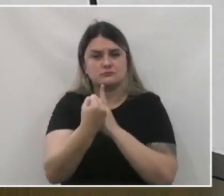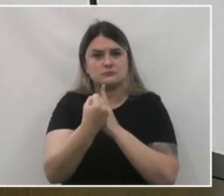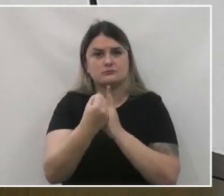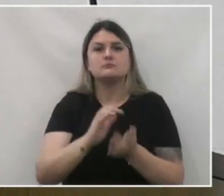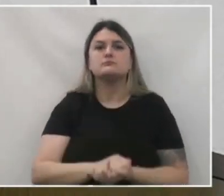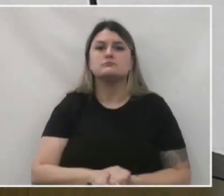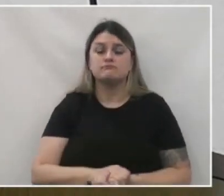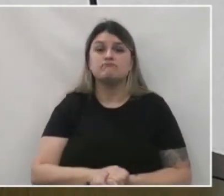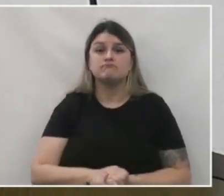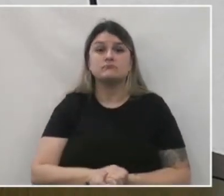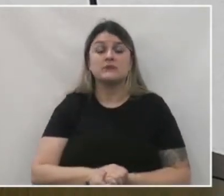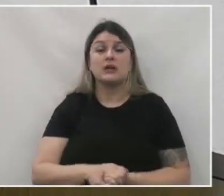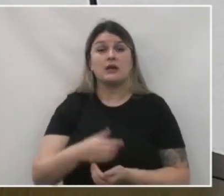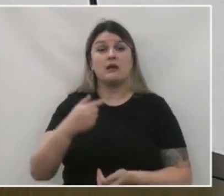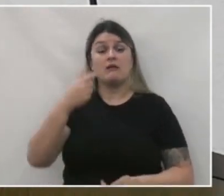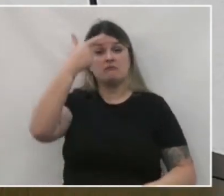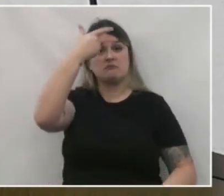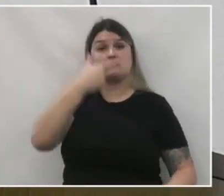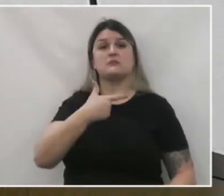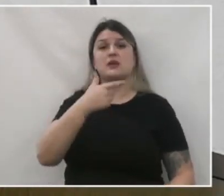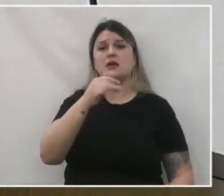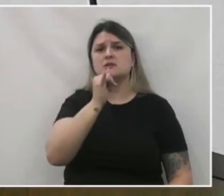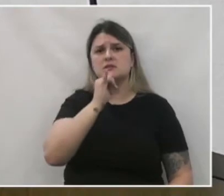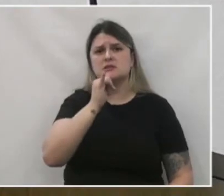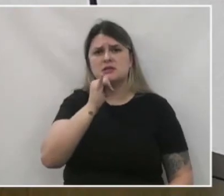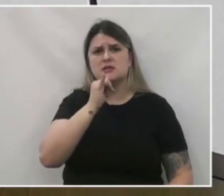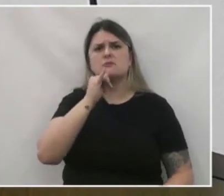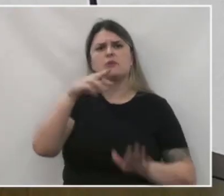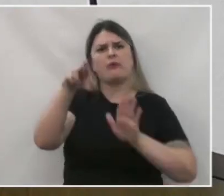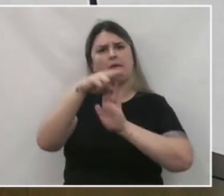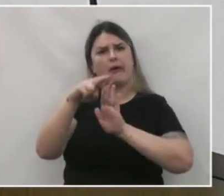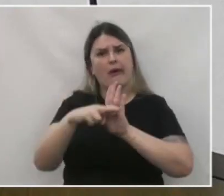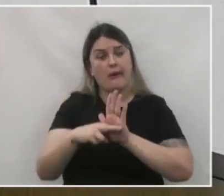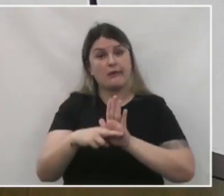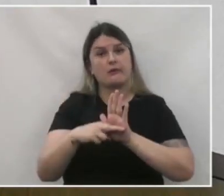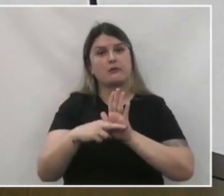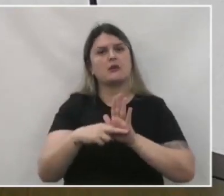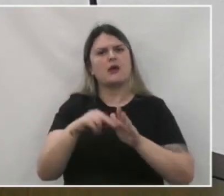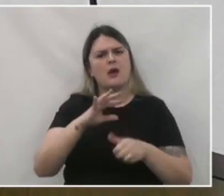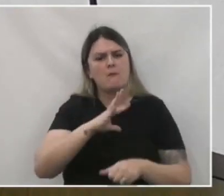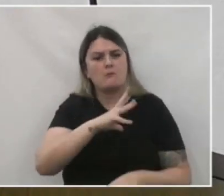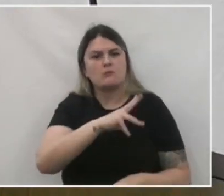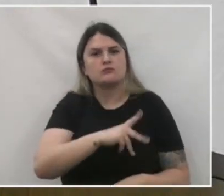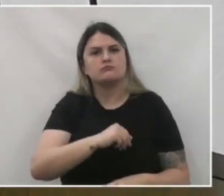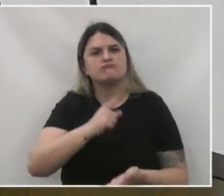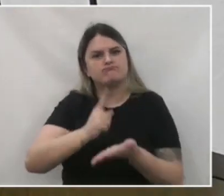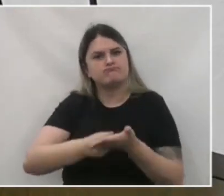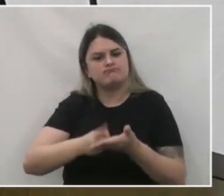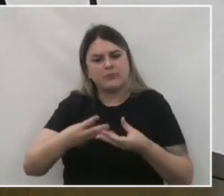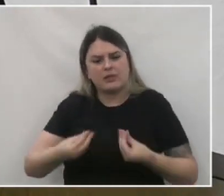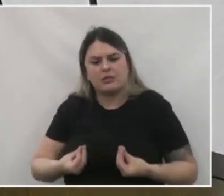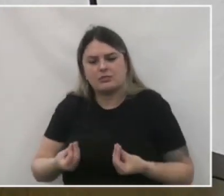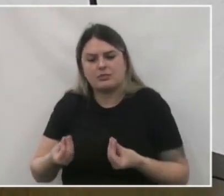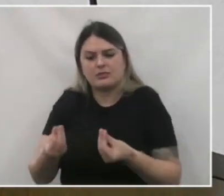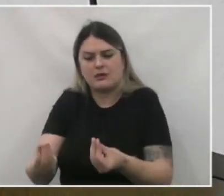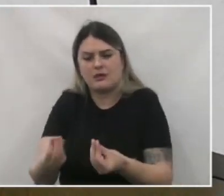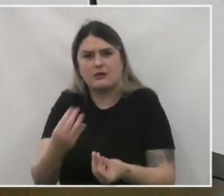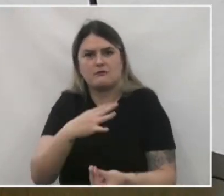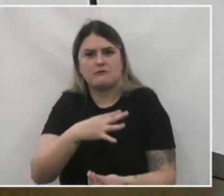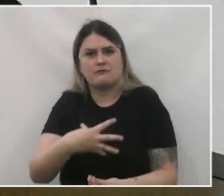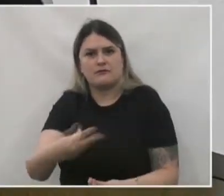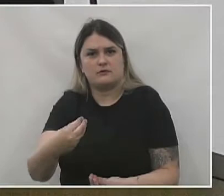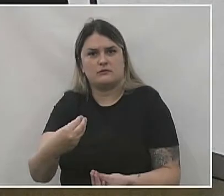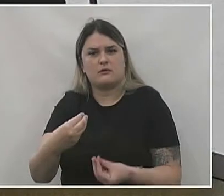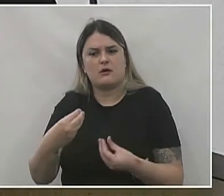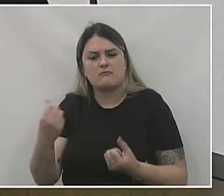É ser esse lugar de exemplo, de autoridade, de amor, e principalmente de dedicação e entrega em prol dos filhos e da família.